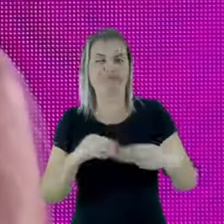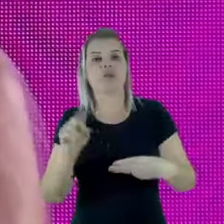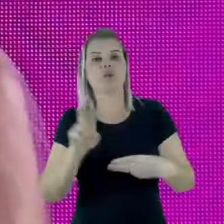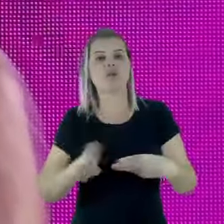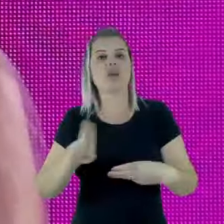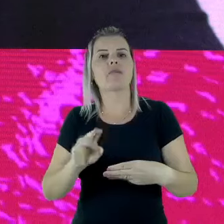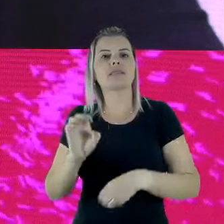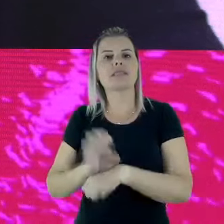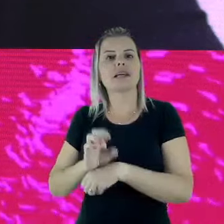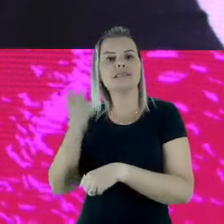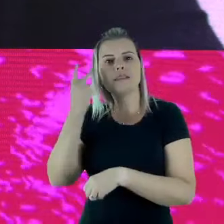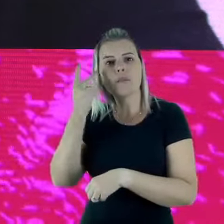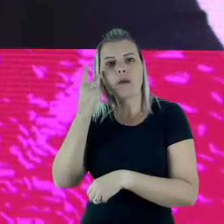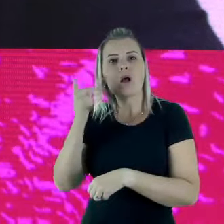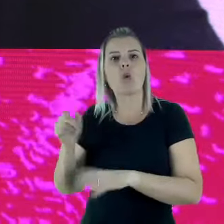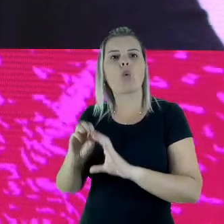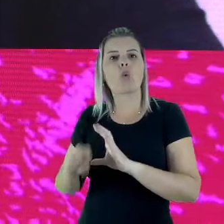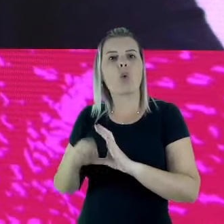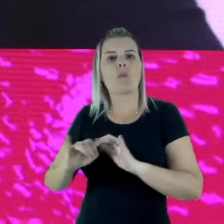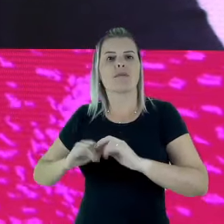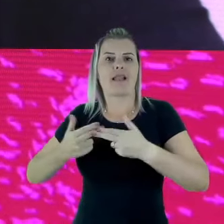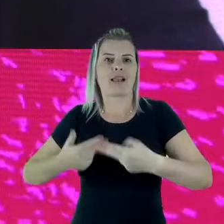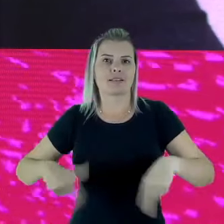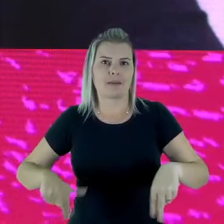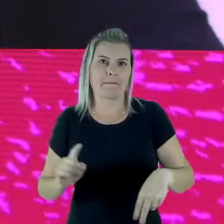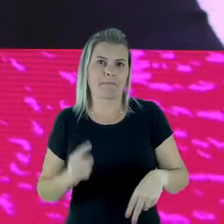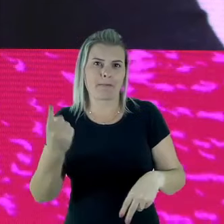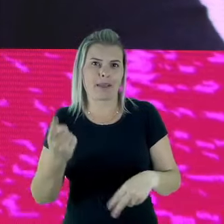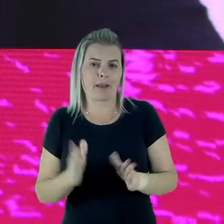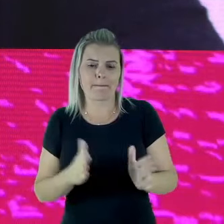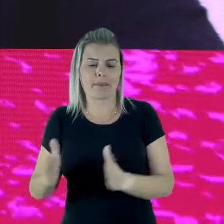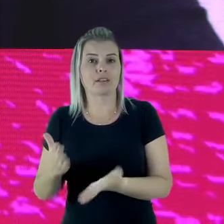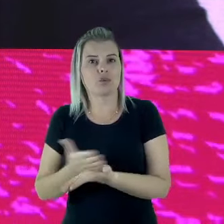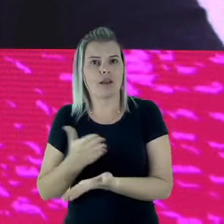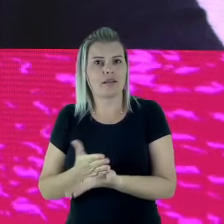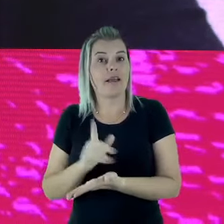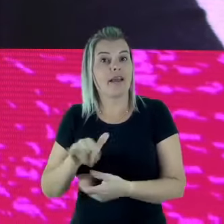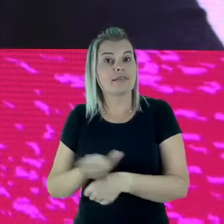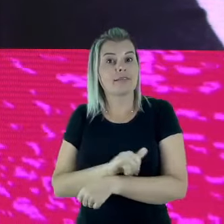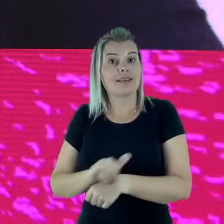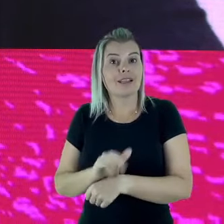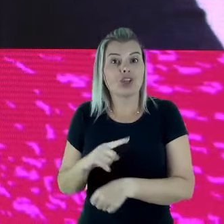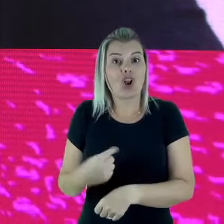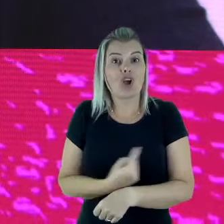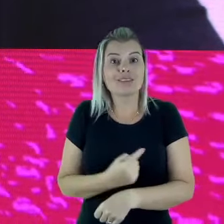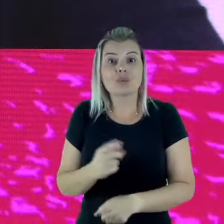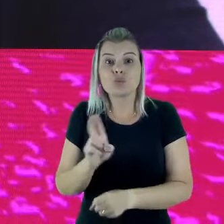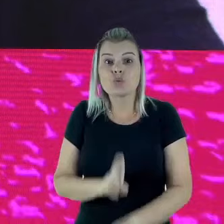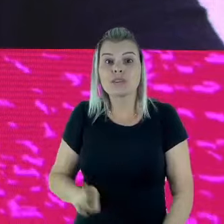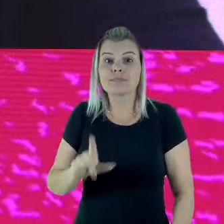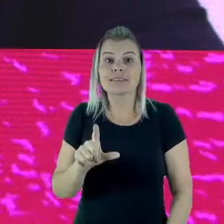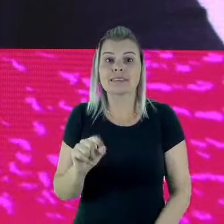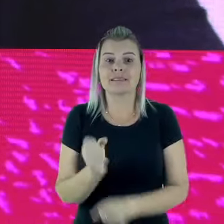Paulo, o Globo, como primeira parte do Caderno 2, é o que você anunciava. Isso era uma estratégia nossa recorrente durante 10 anos. O